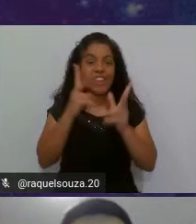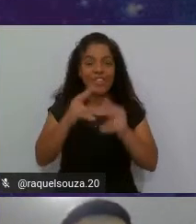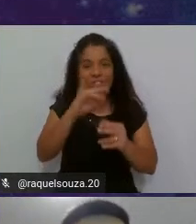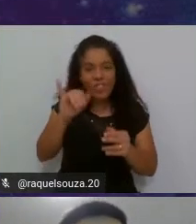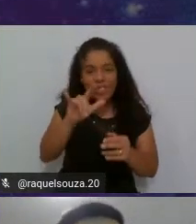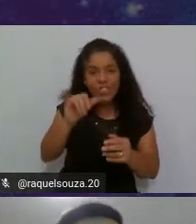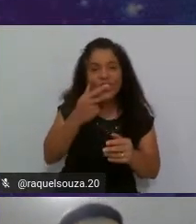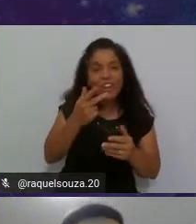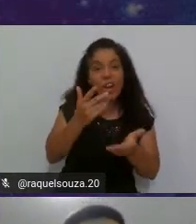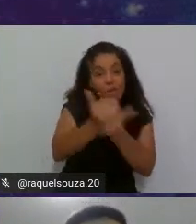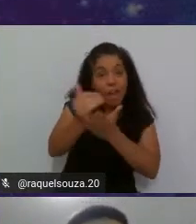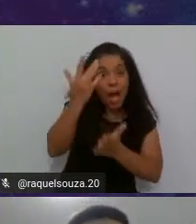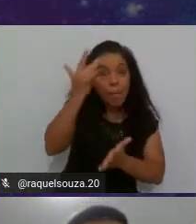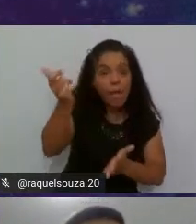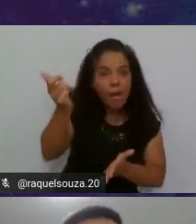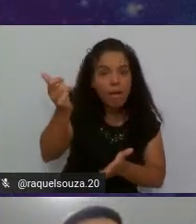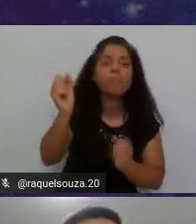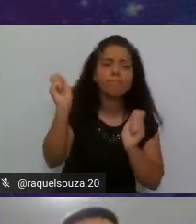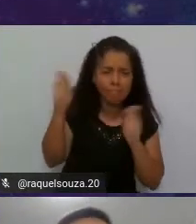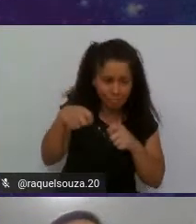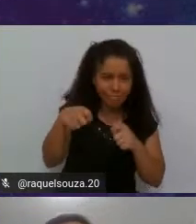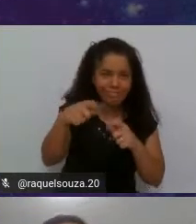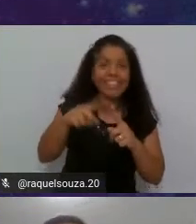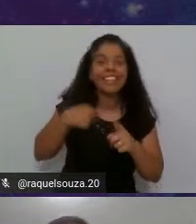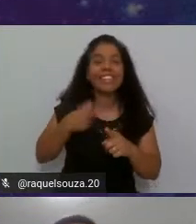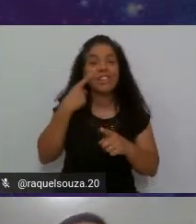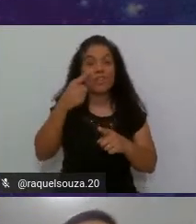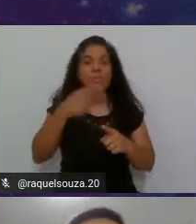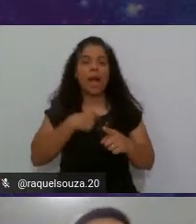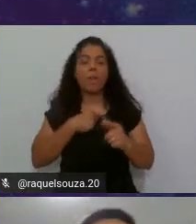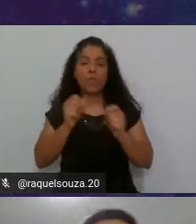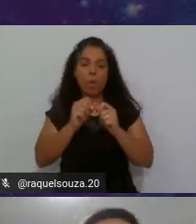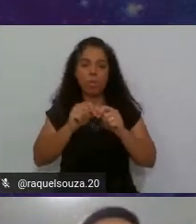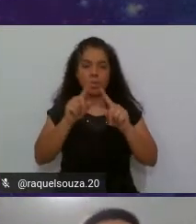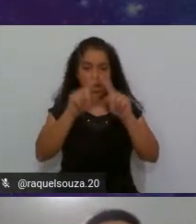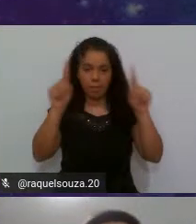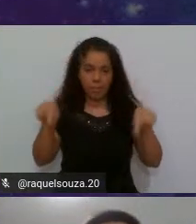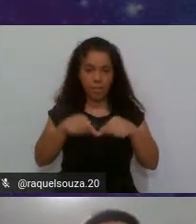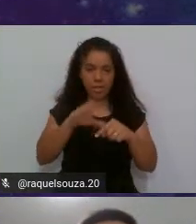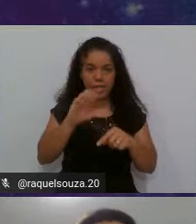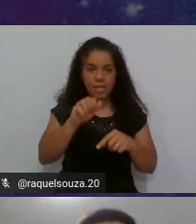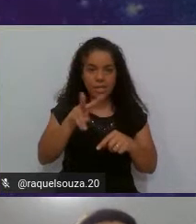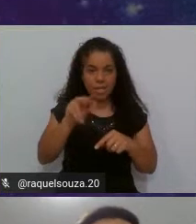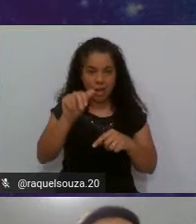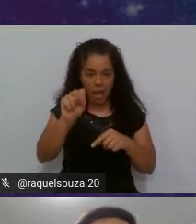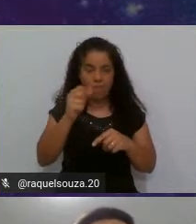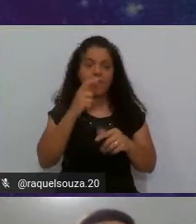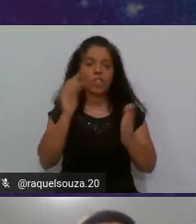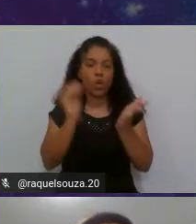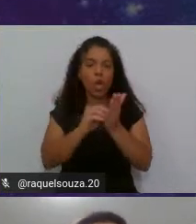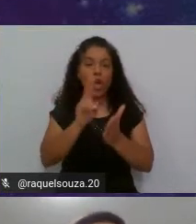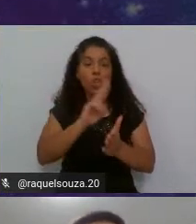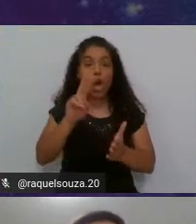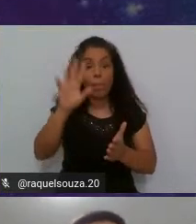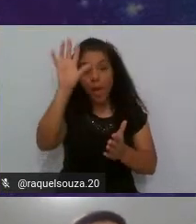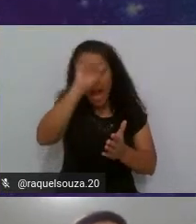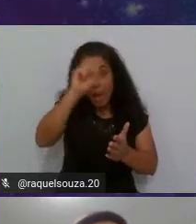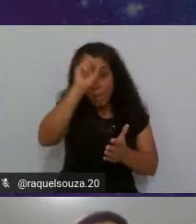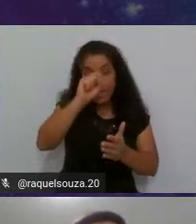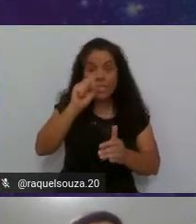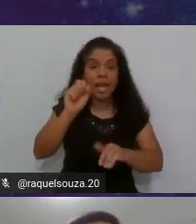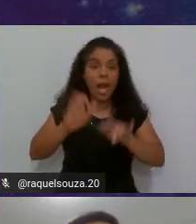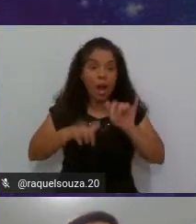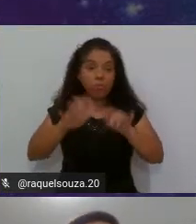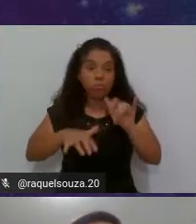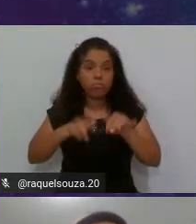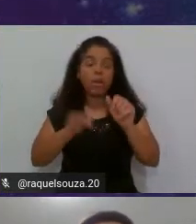falou, a partir de amanhã. Então, vamos lá. Eu montei esse canvas aí, que eu botei o nome de Aprender a Programar, que